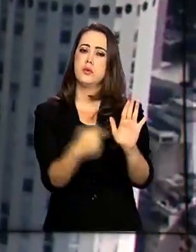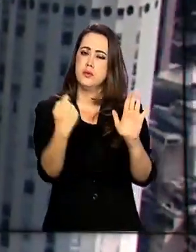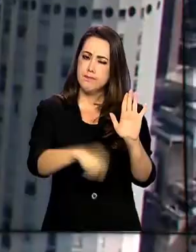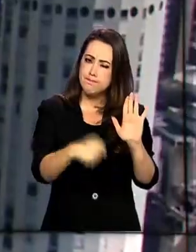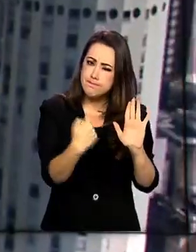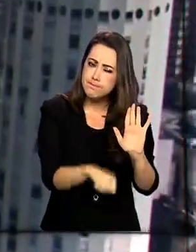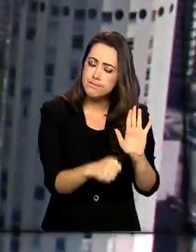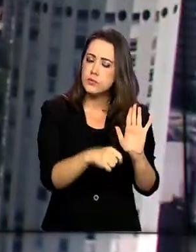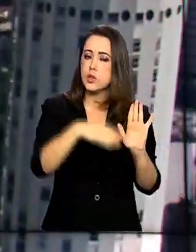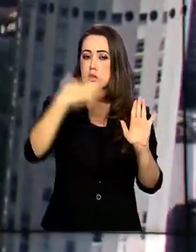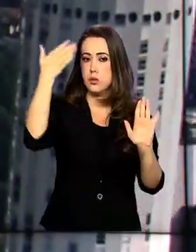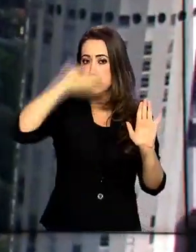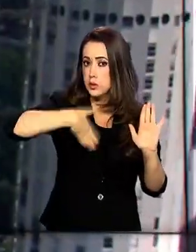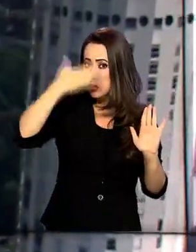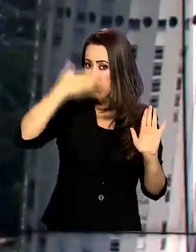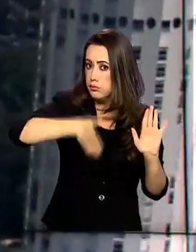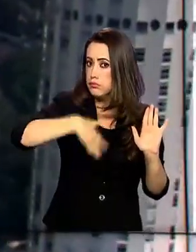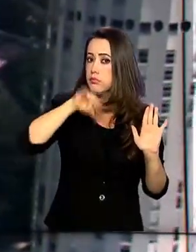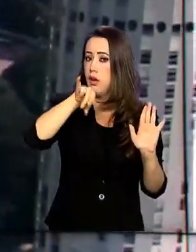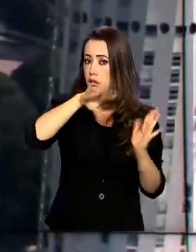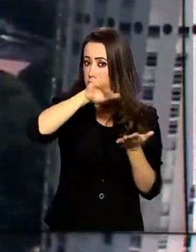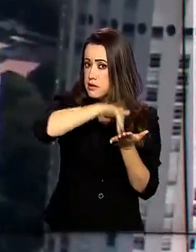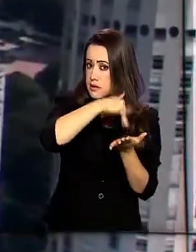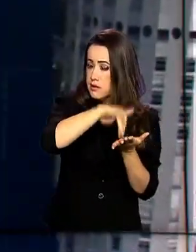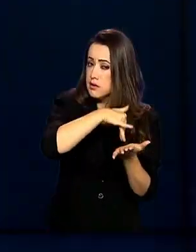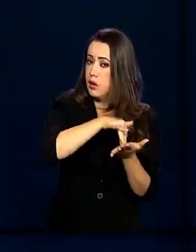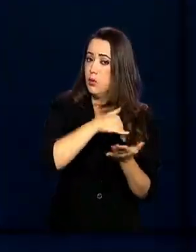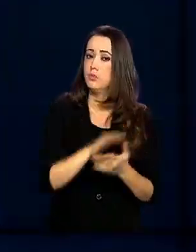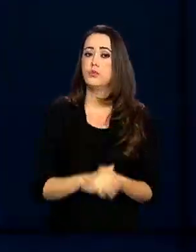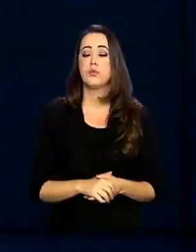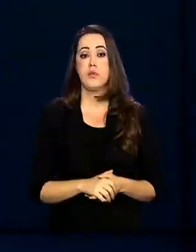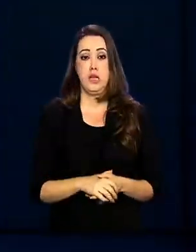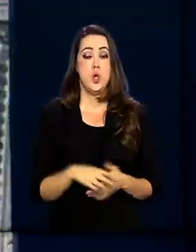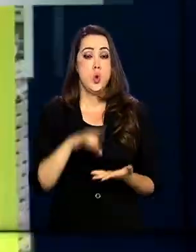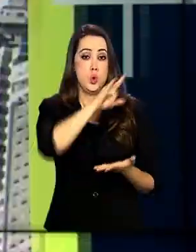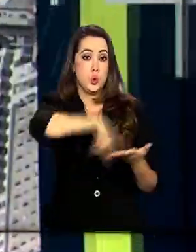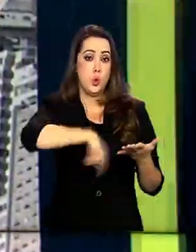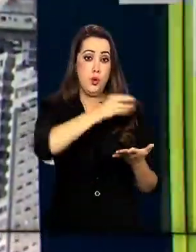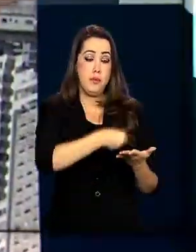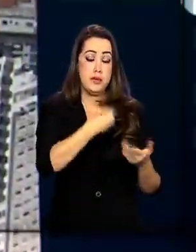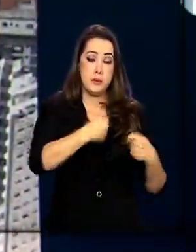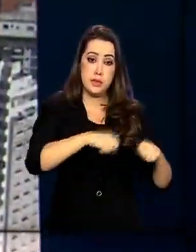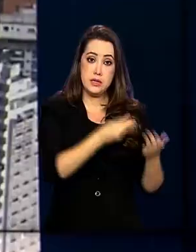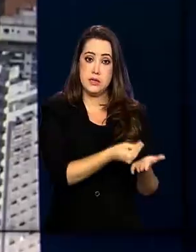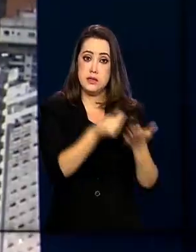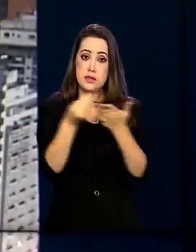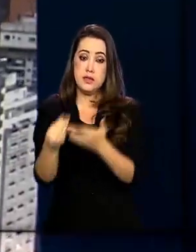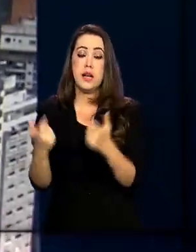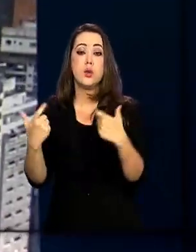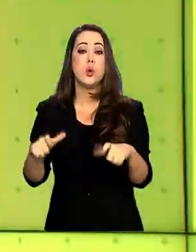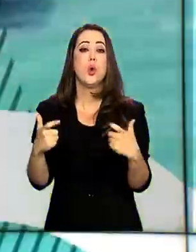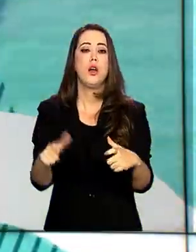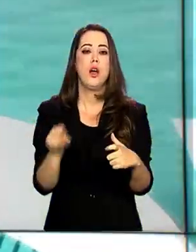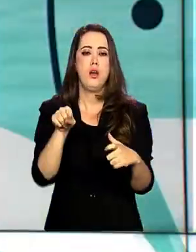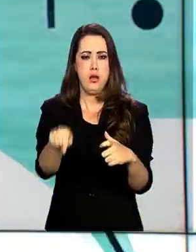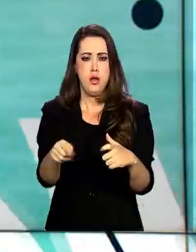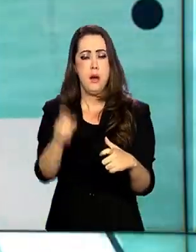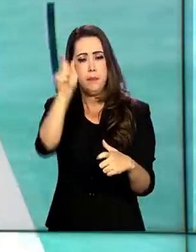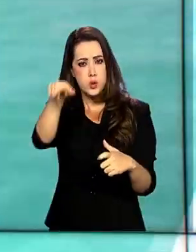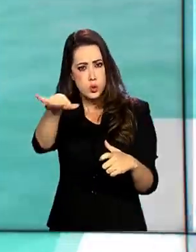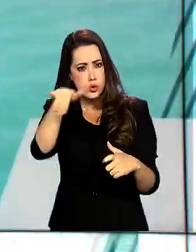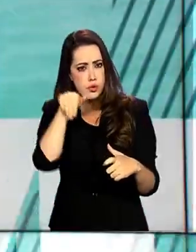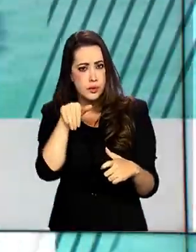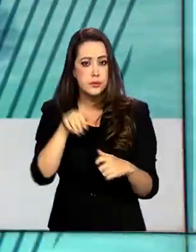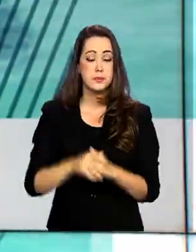informações cadastradas no momento da inscrição. Os documentos devem ser entregues na instituição para a qual o candidato foi pré